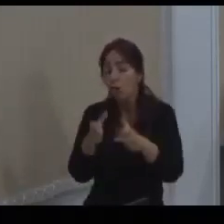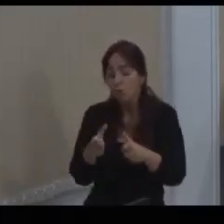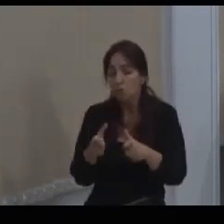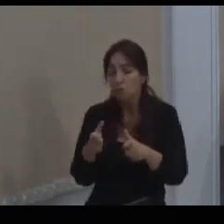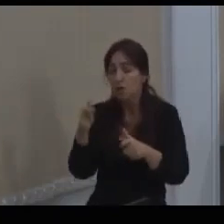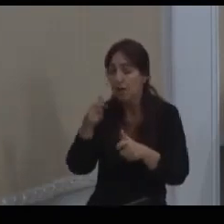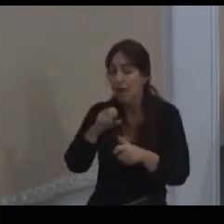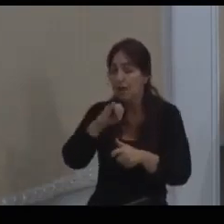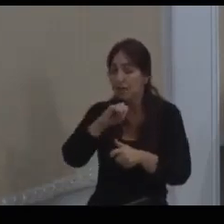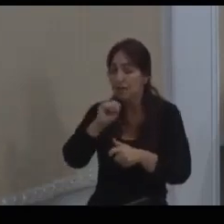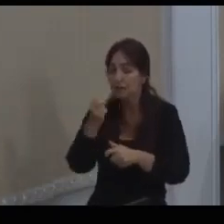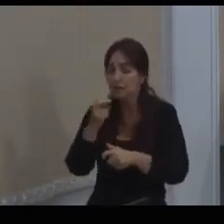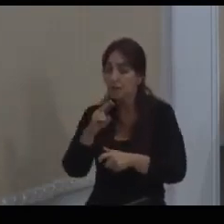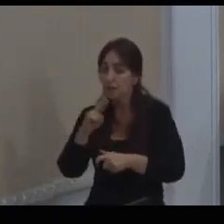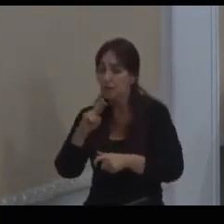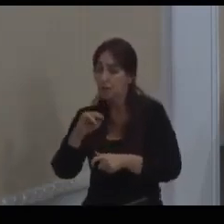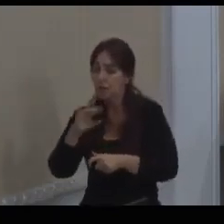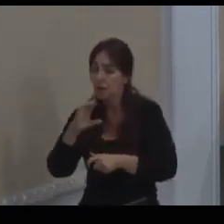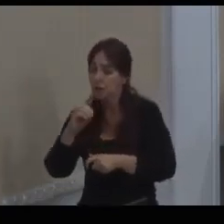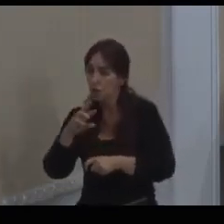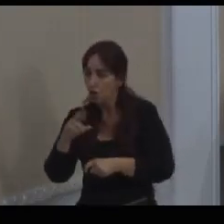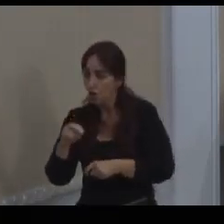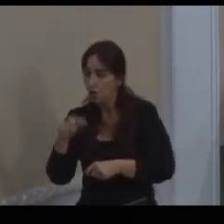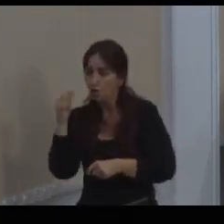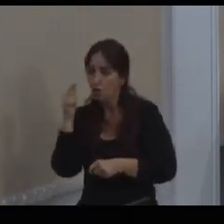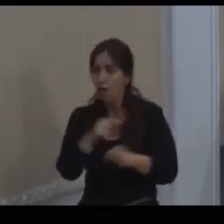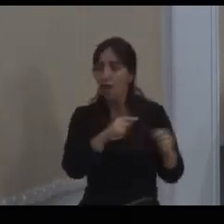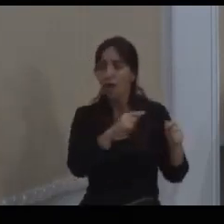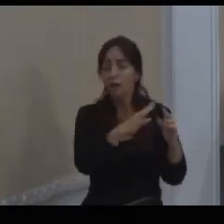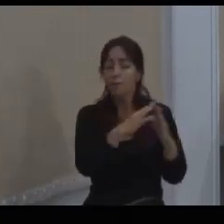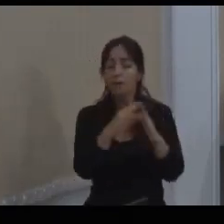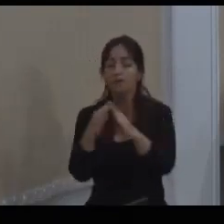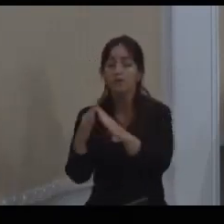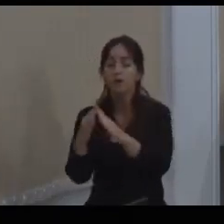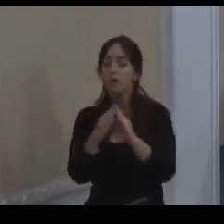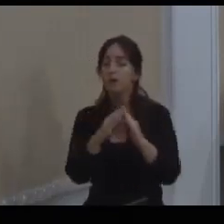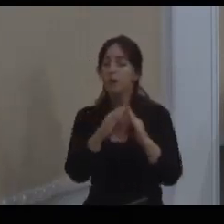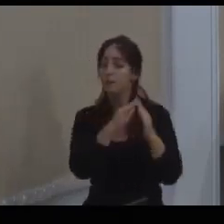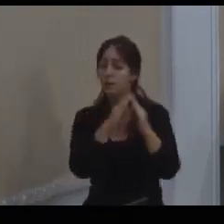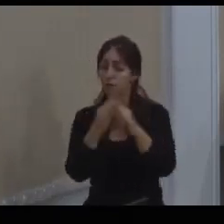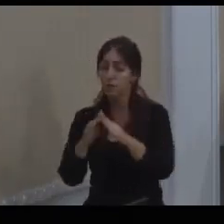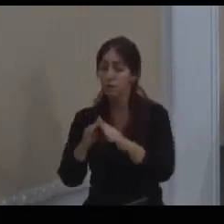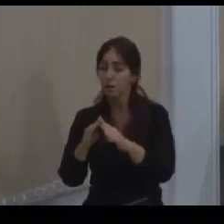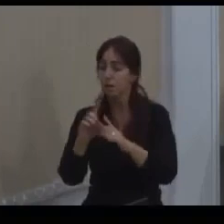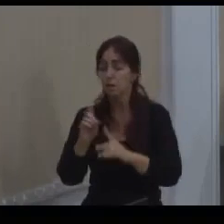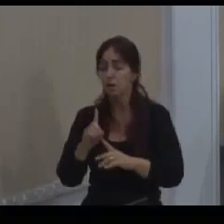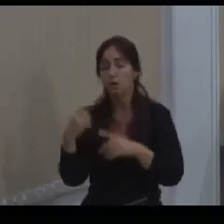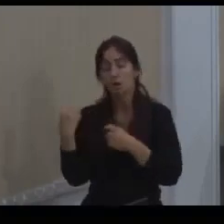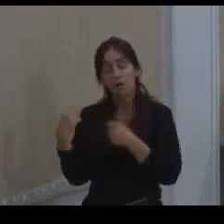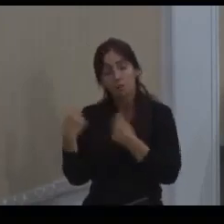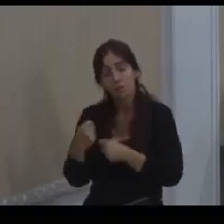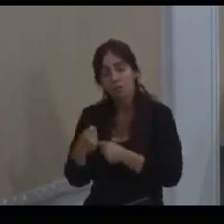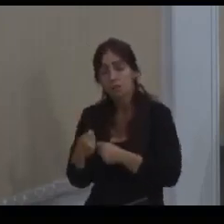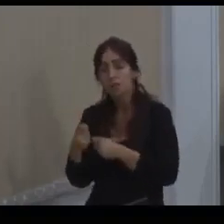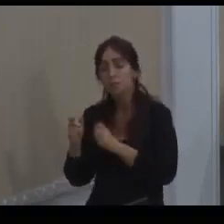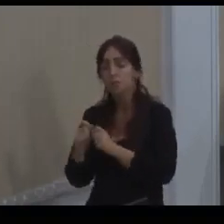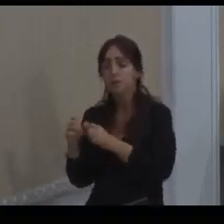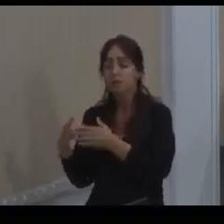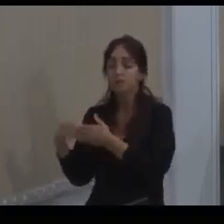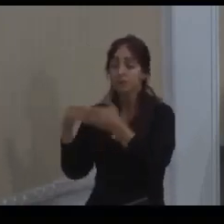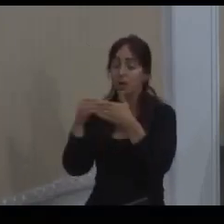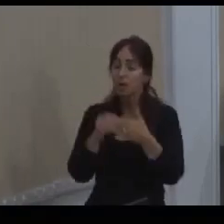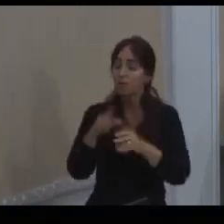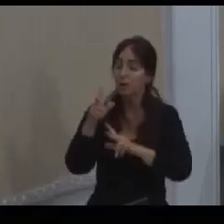Isidoro, é isso? Precisa lá na periferia? Não, nós precisamos trazer essa população para as áreas onde os